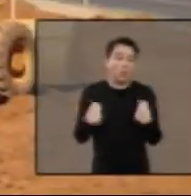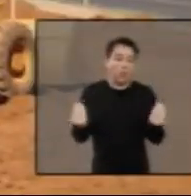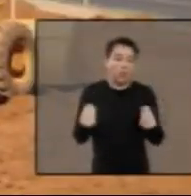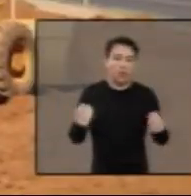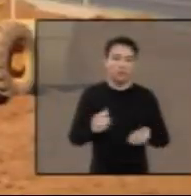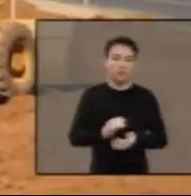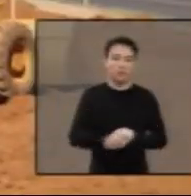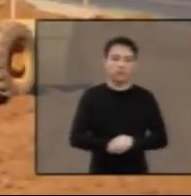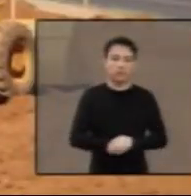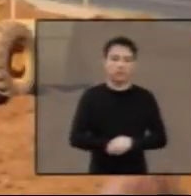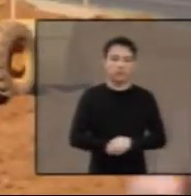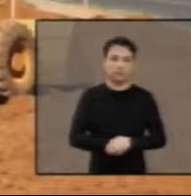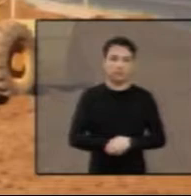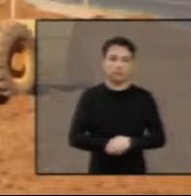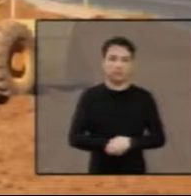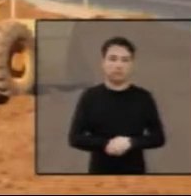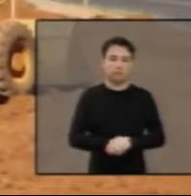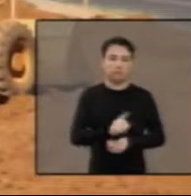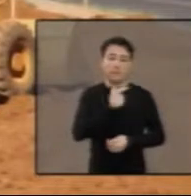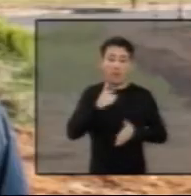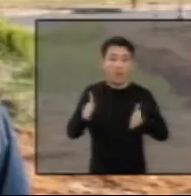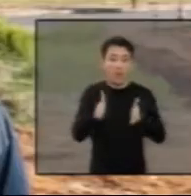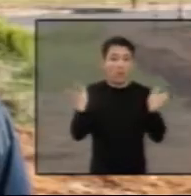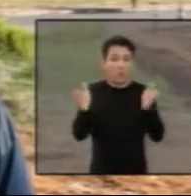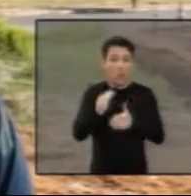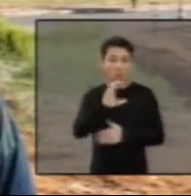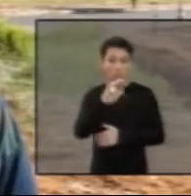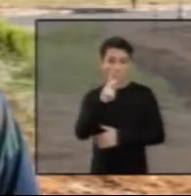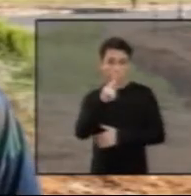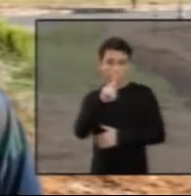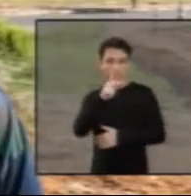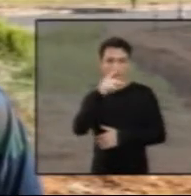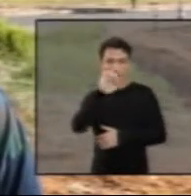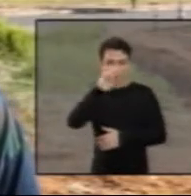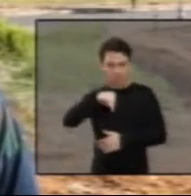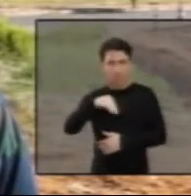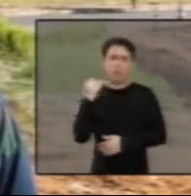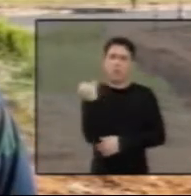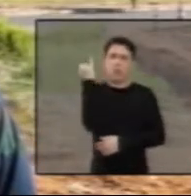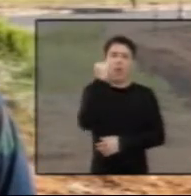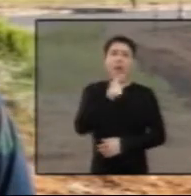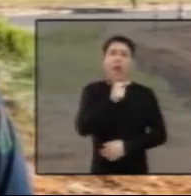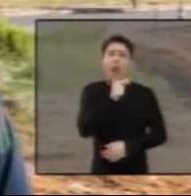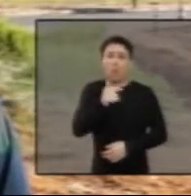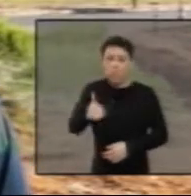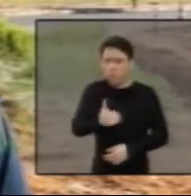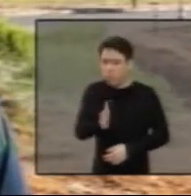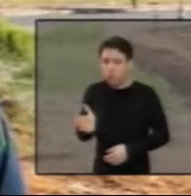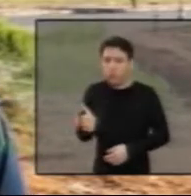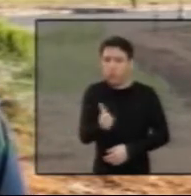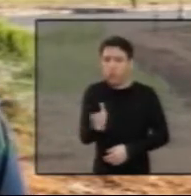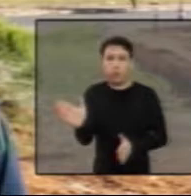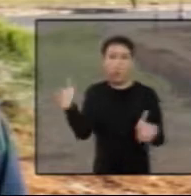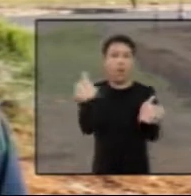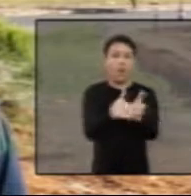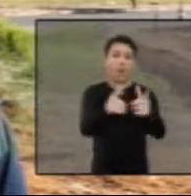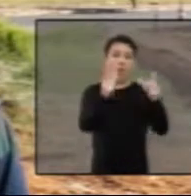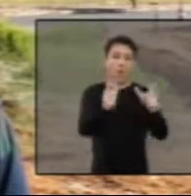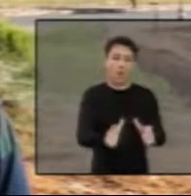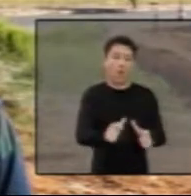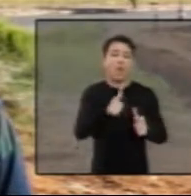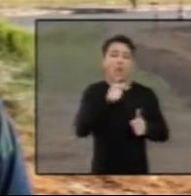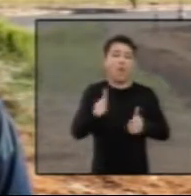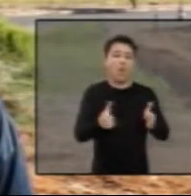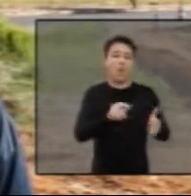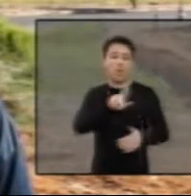mostrar o que está sendo feito, a melhoria dessa região. O córrego do Cupim é um córrego importante aqui na cidade, e ele cruza toda a